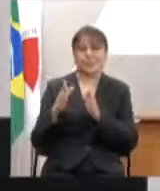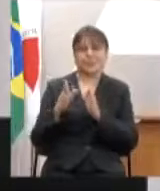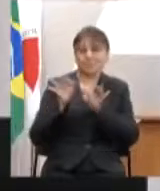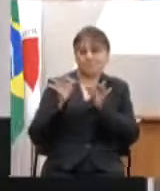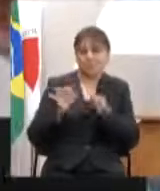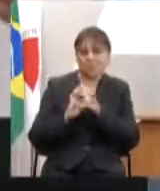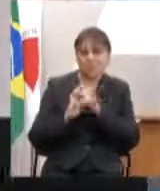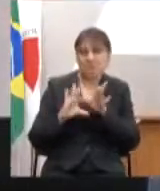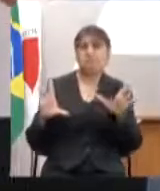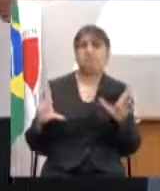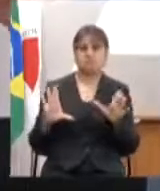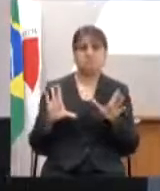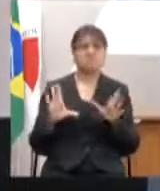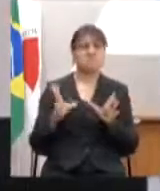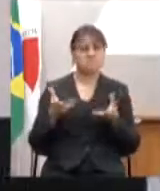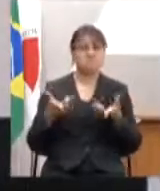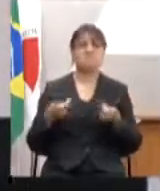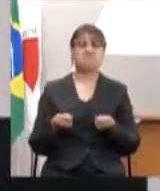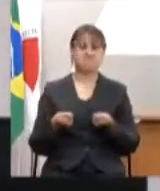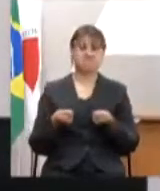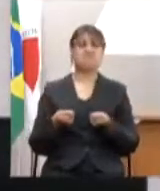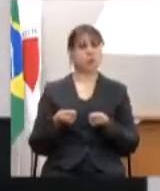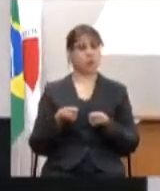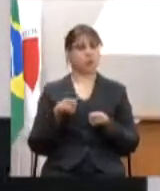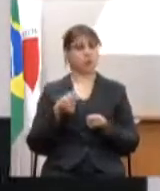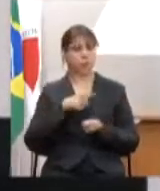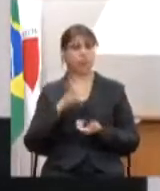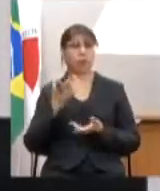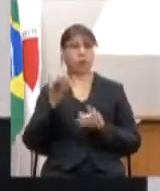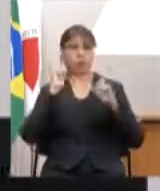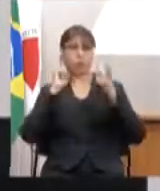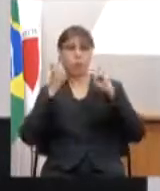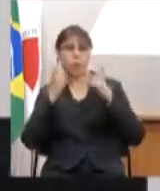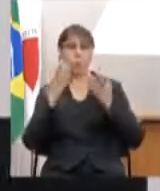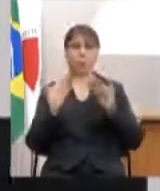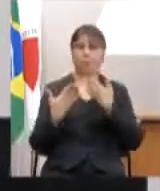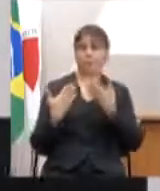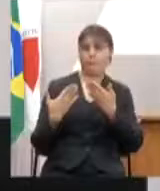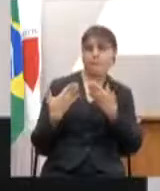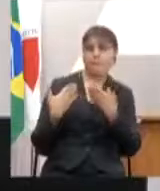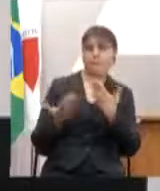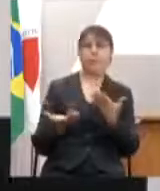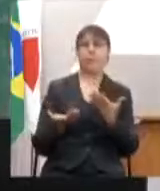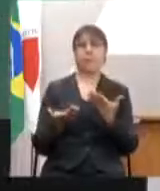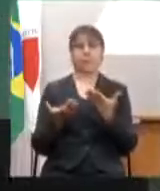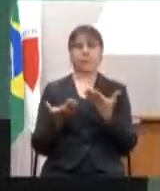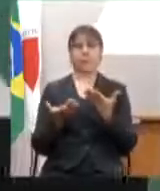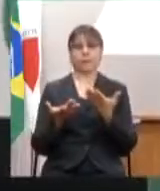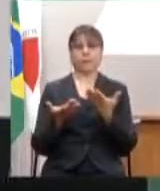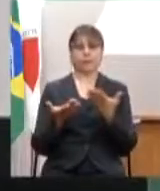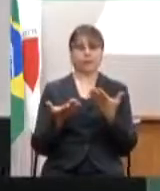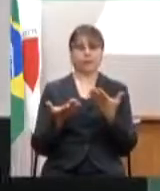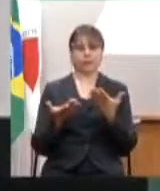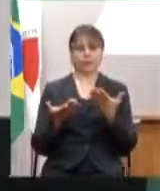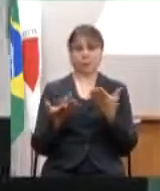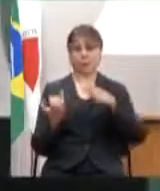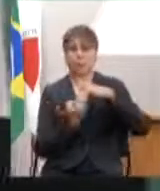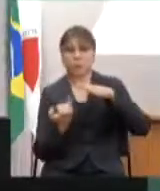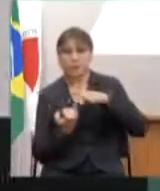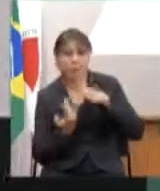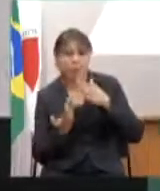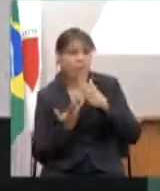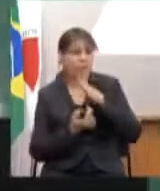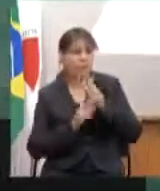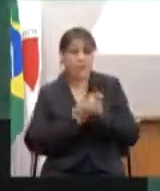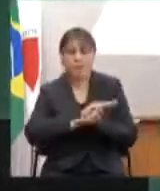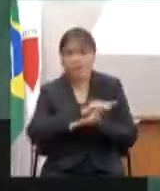fantástico, que a gente vai nas reuniões, dialoga com várias entidades, com vários